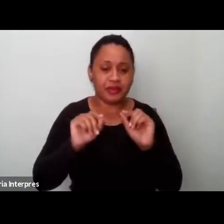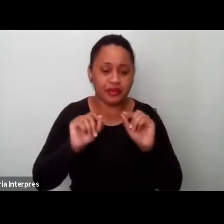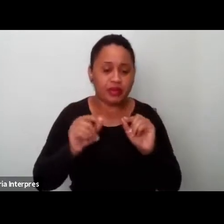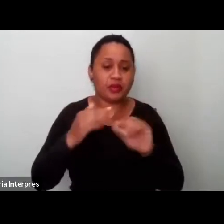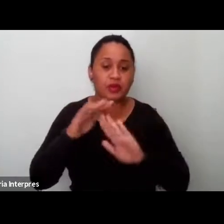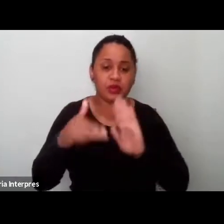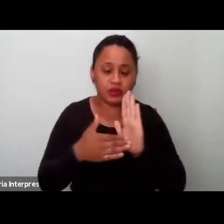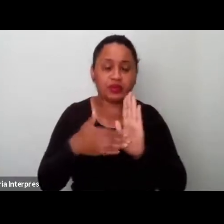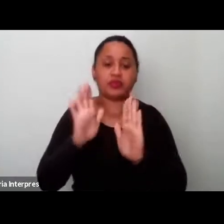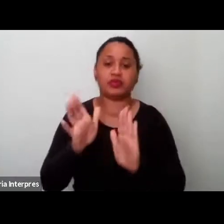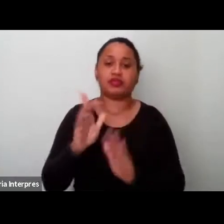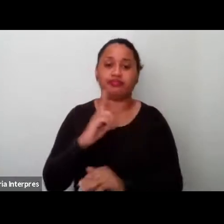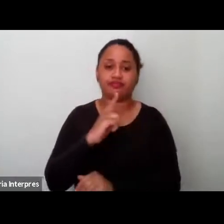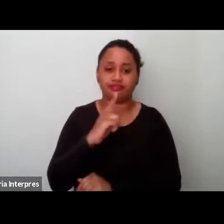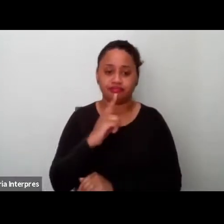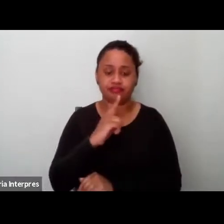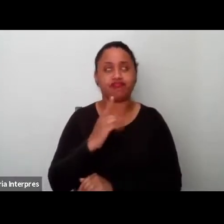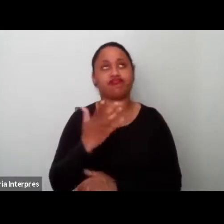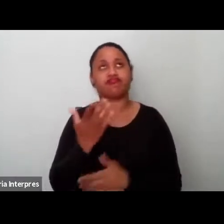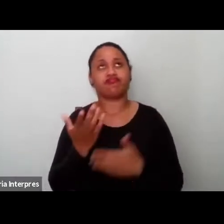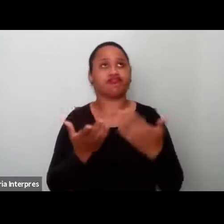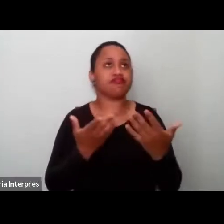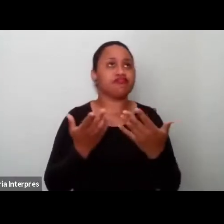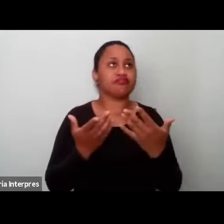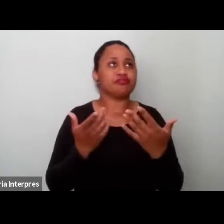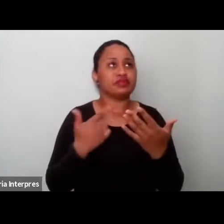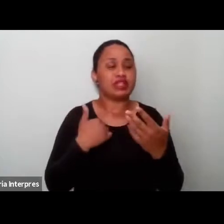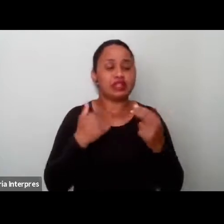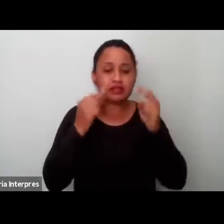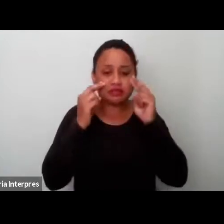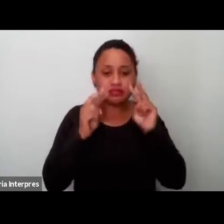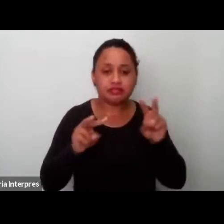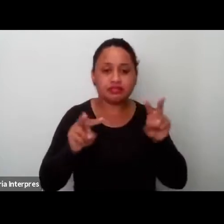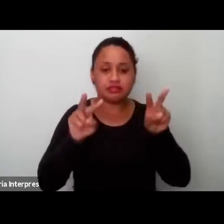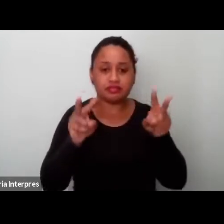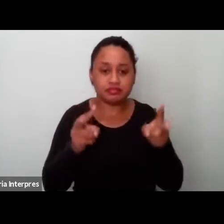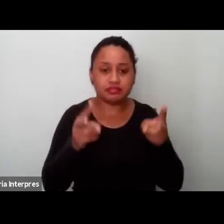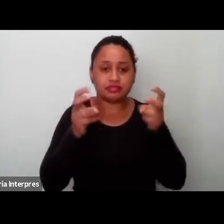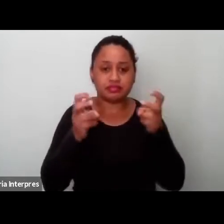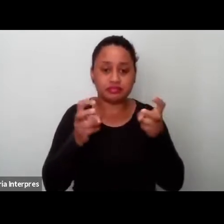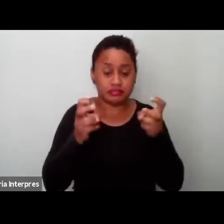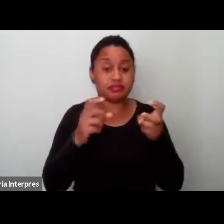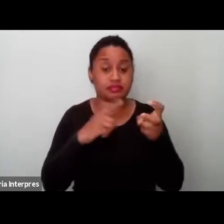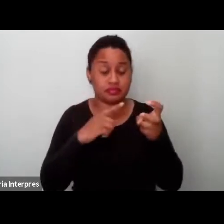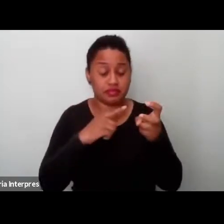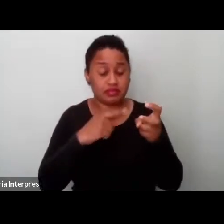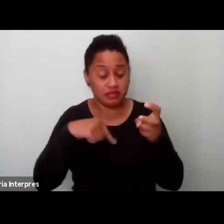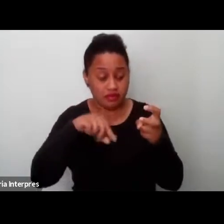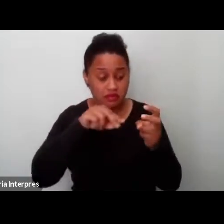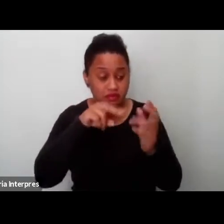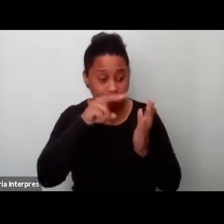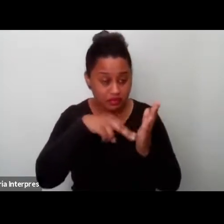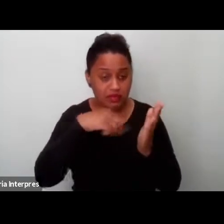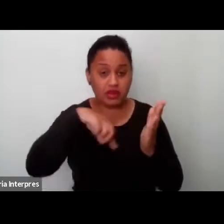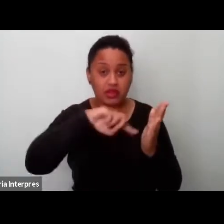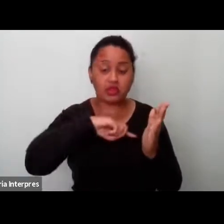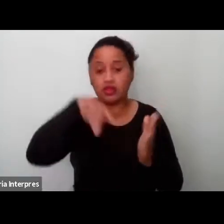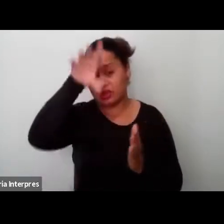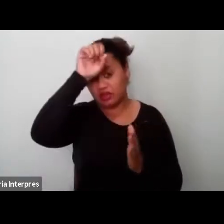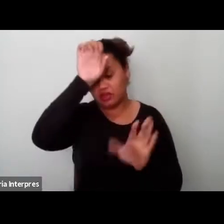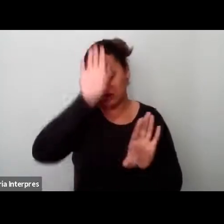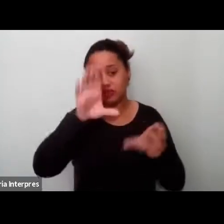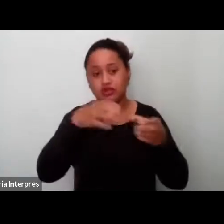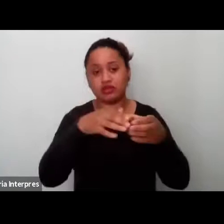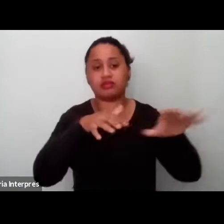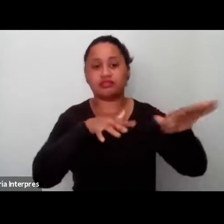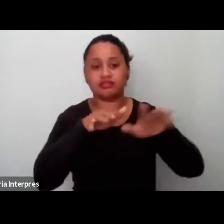que nós já temos dessas lentes, dessa trajetória, dessas chaves de leitura que temos aprendido nos movimentos sociais